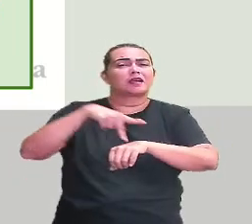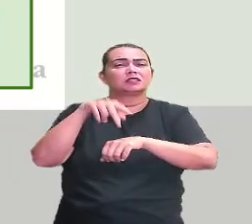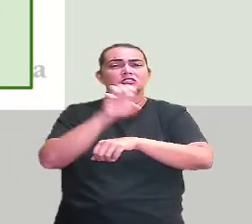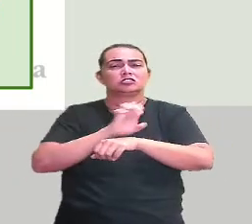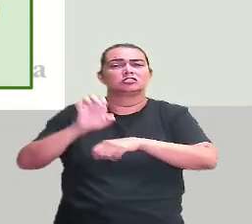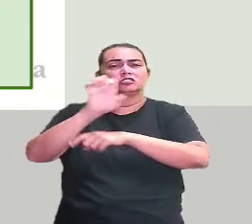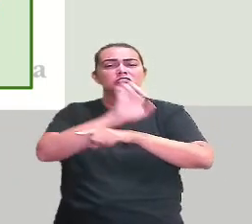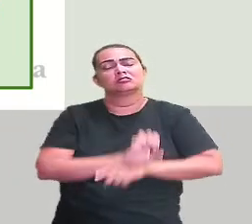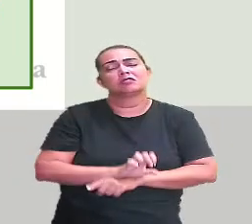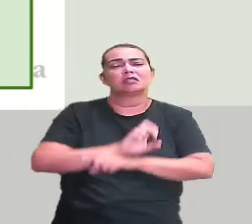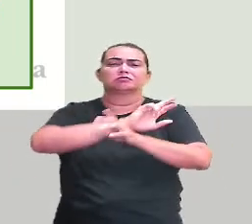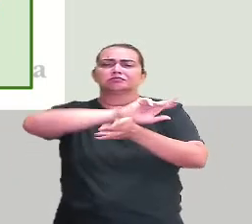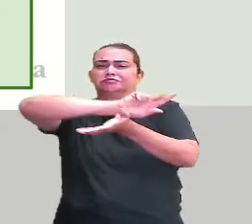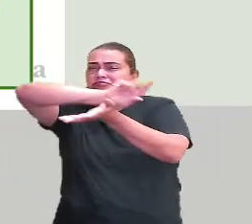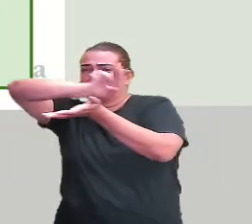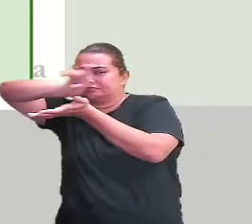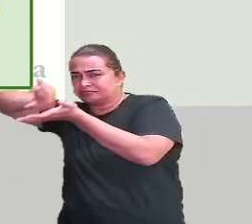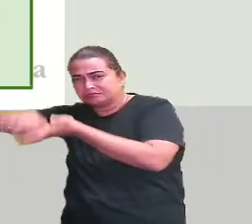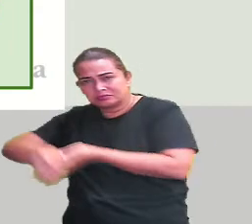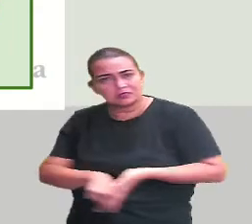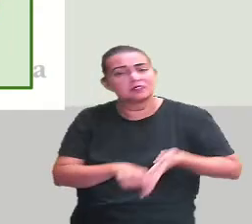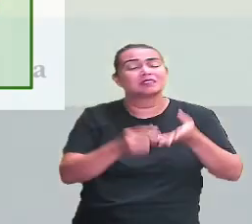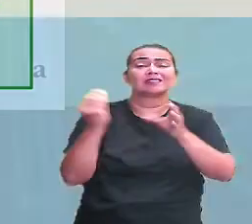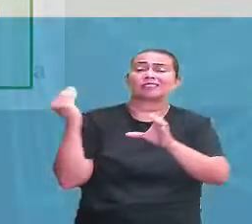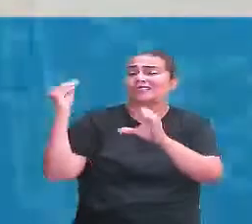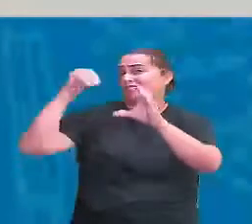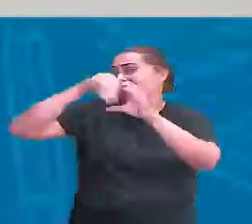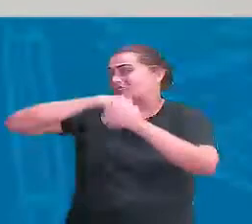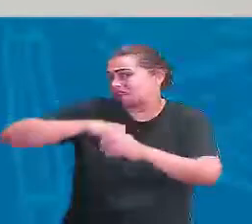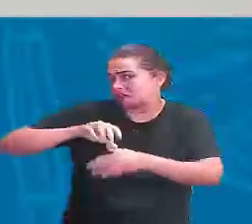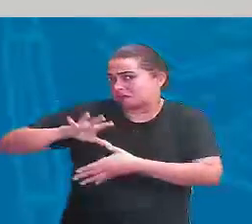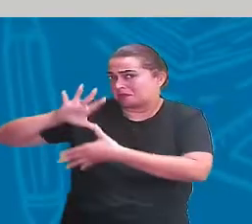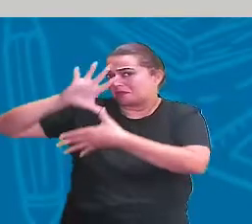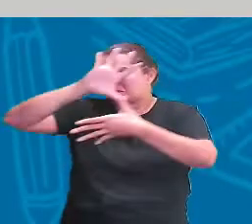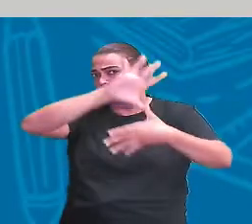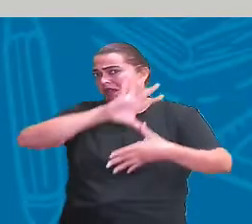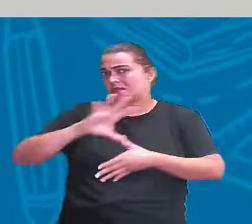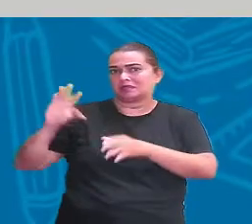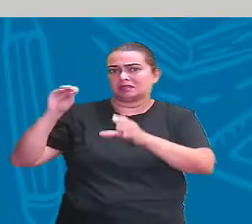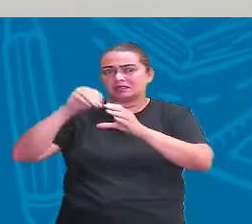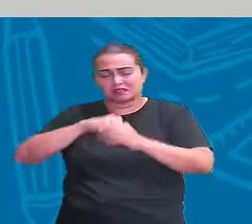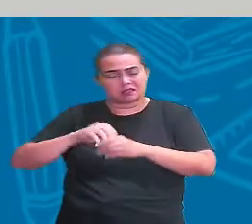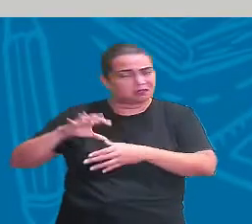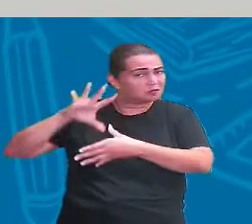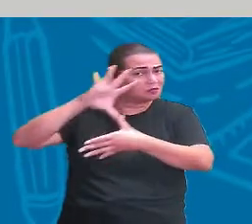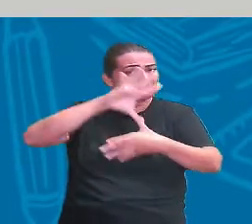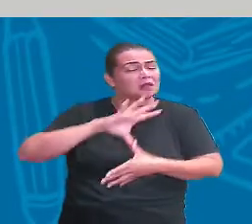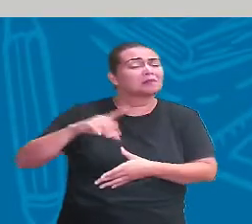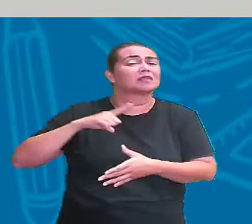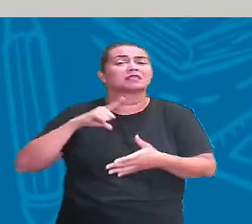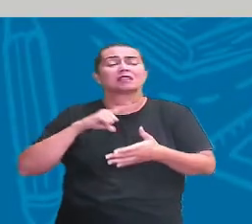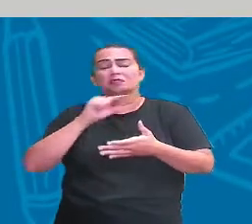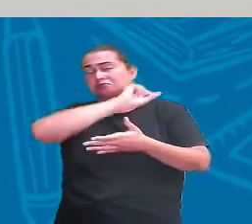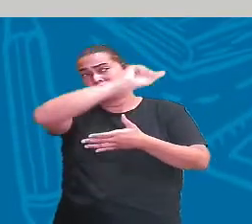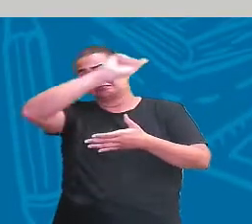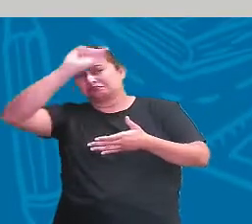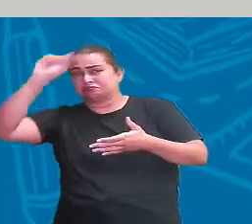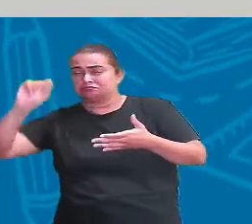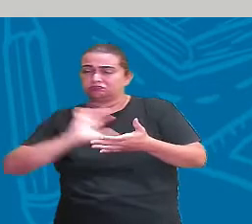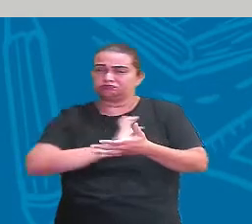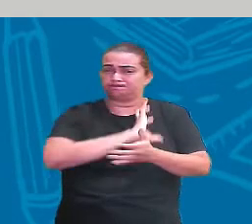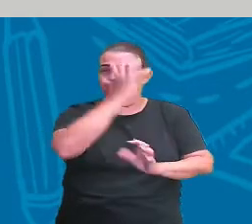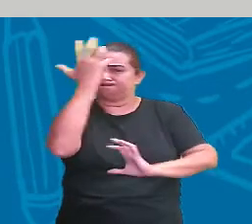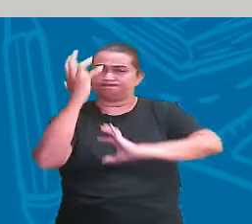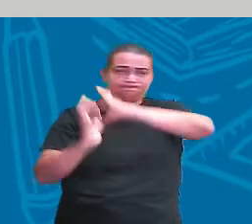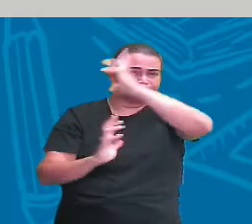e etc. Certo? Dentro de um mapa, falando em termos mais técnicos, existem várias situações que estão